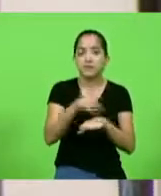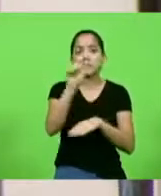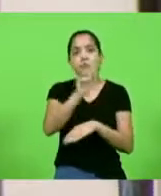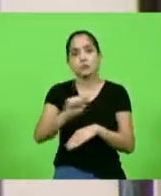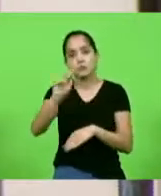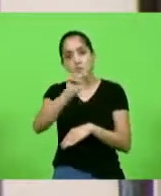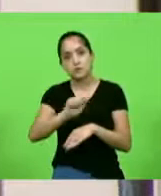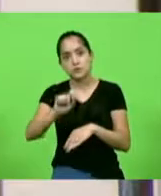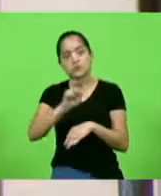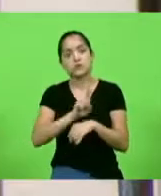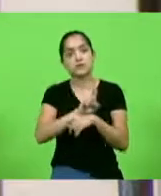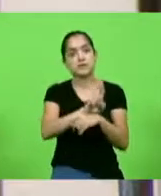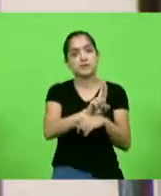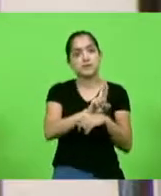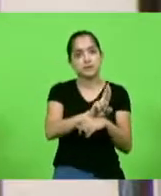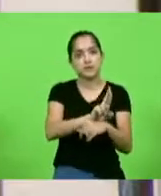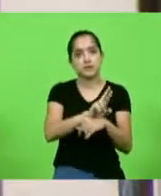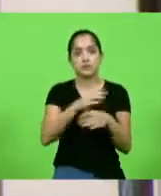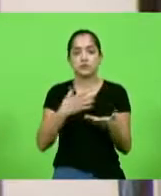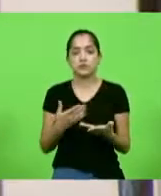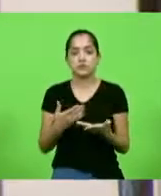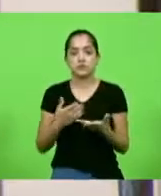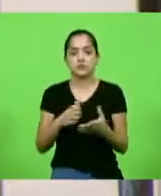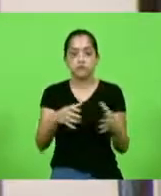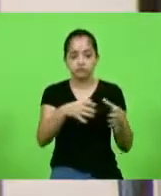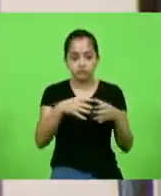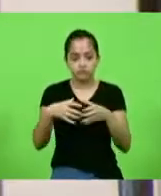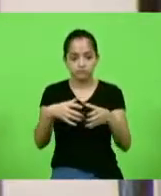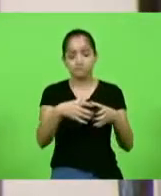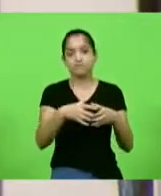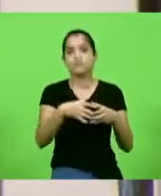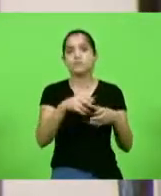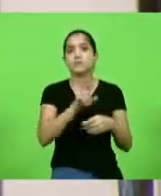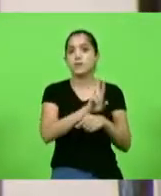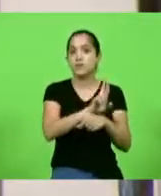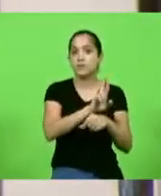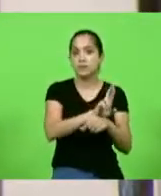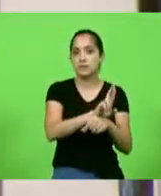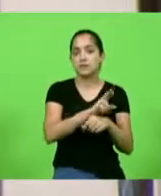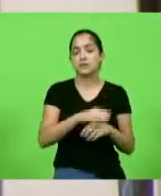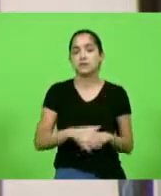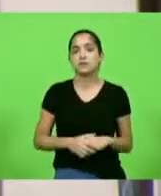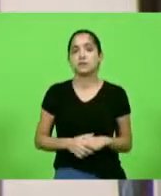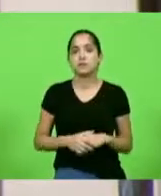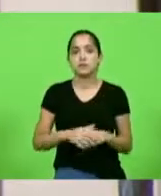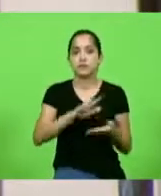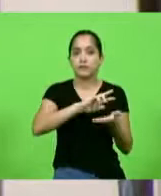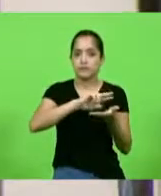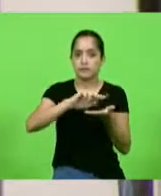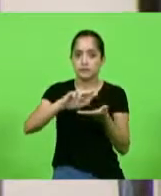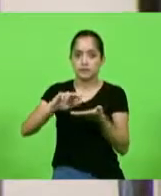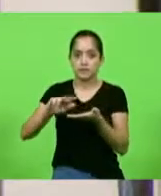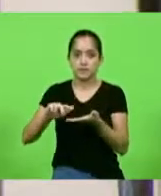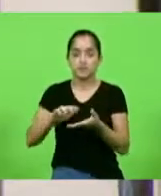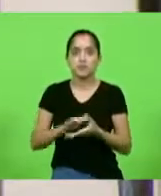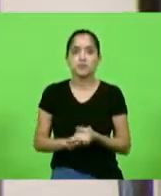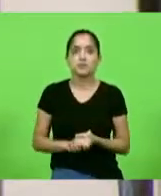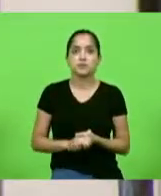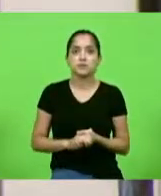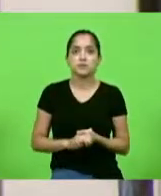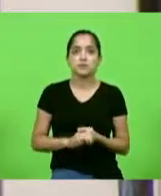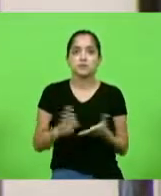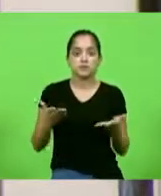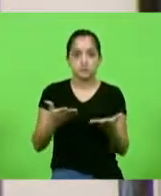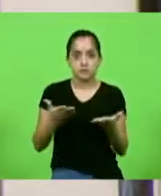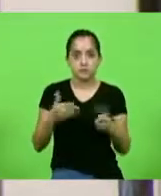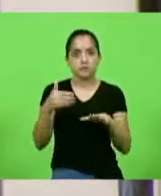representativas, de classes, representando vários segmentos, inclusive com uma